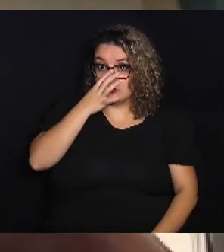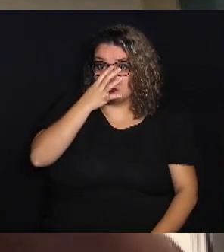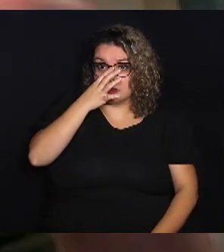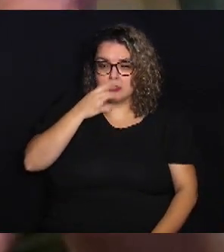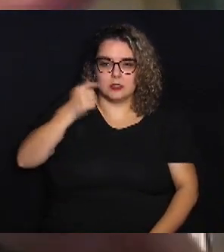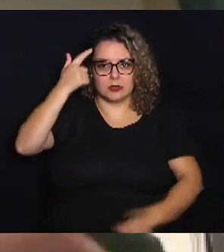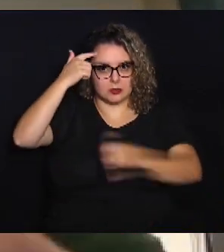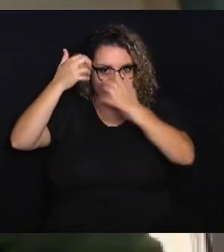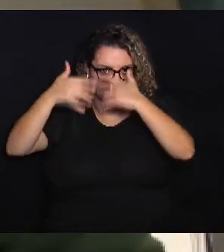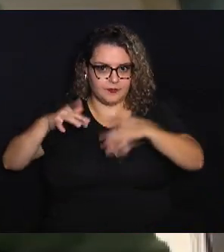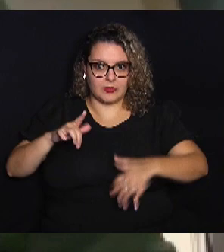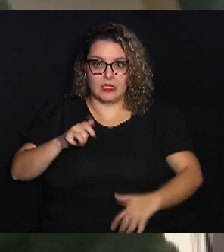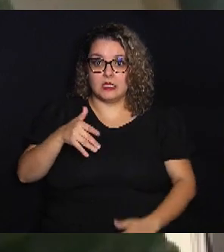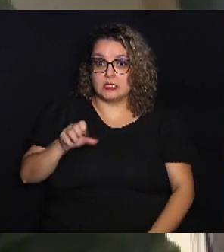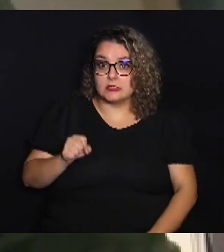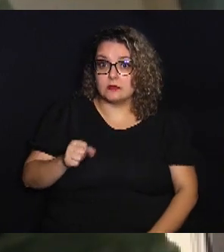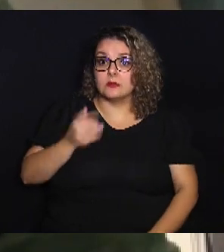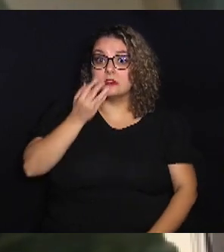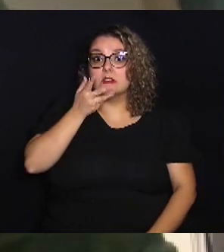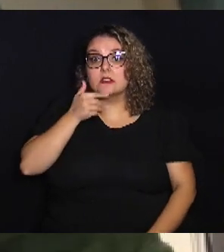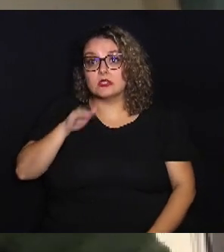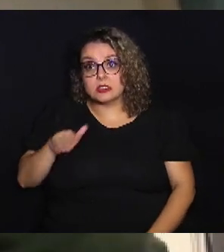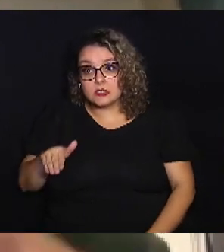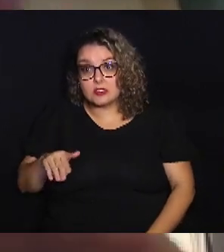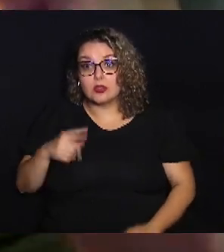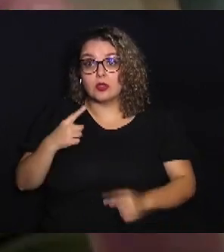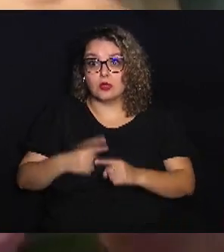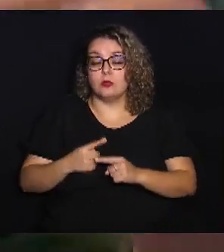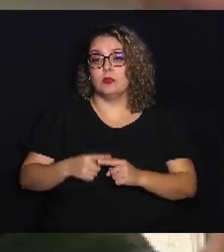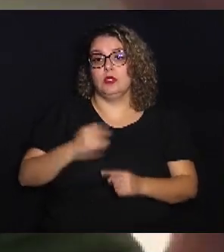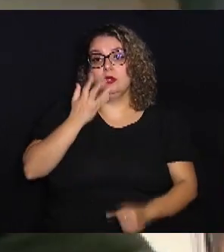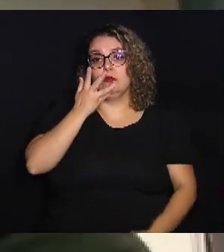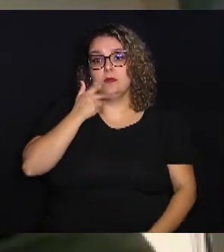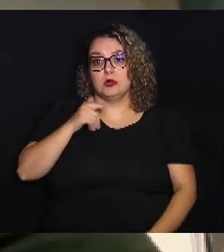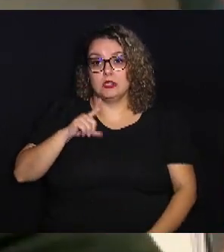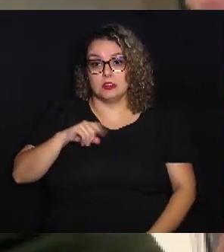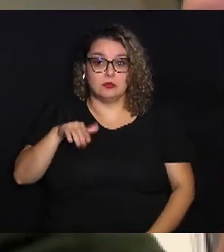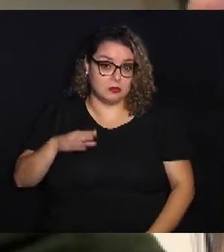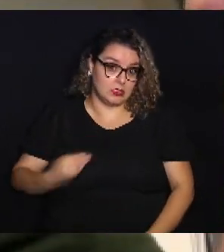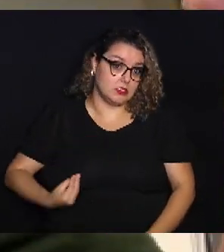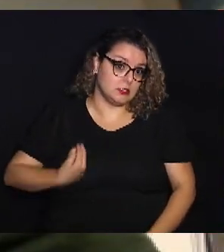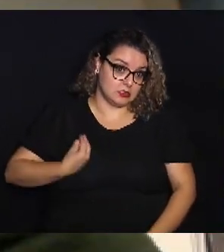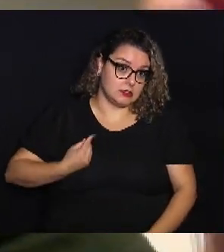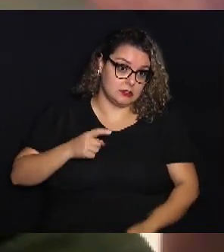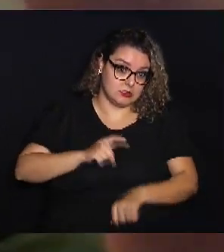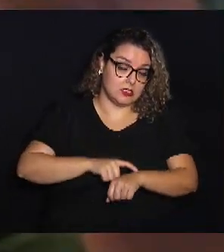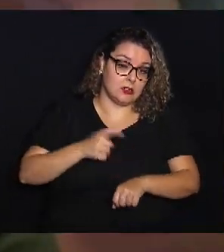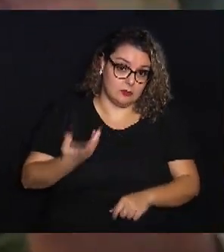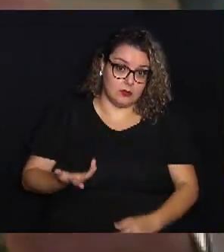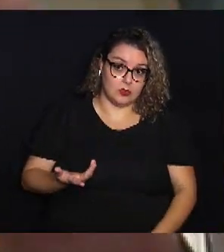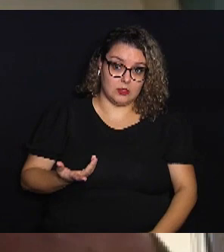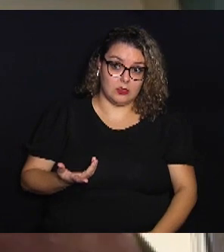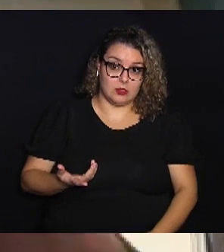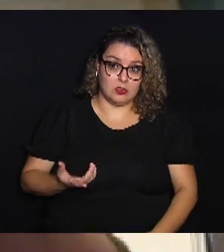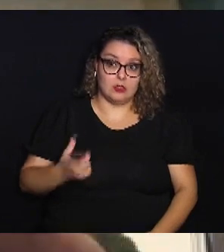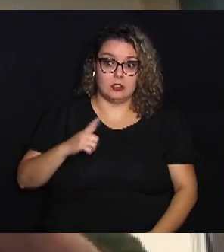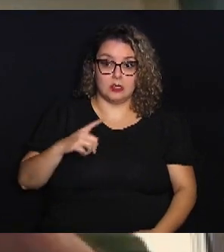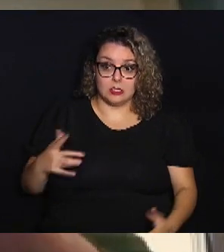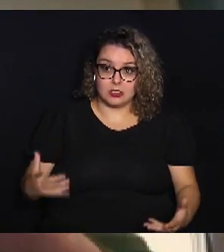em lesões neurológicas na criança. Porque a criança tem mais tempo de vida e bem